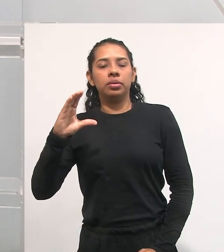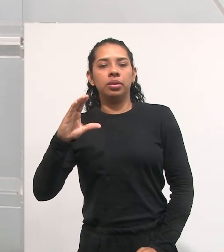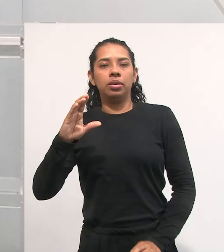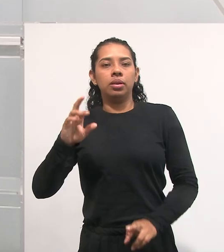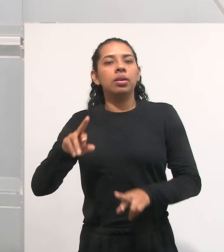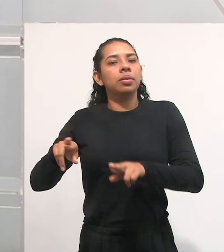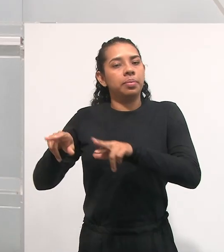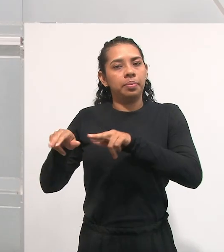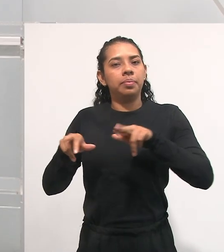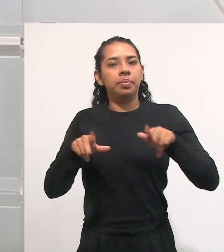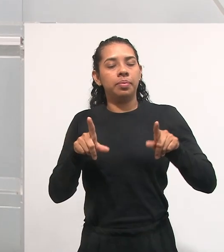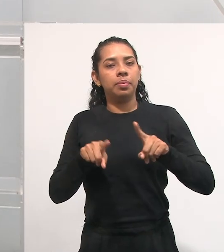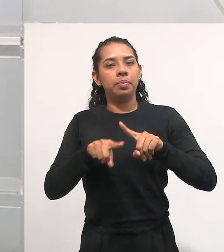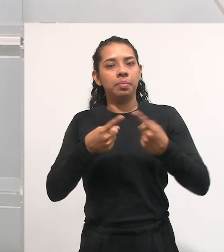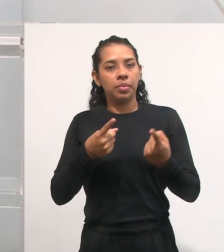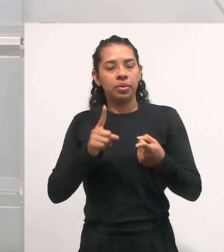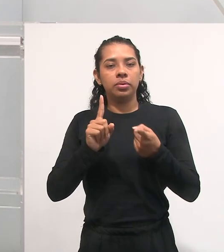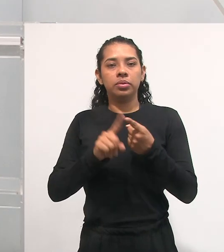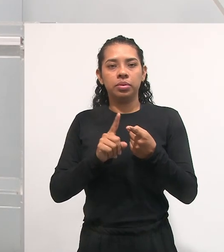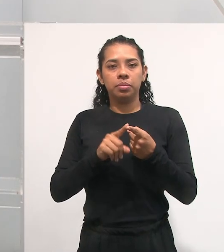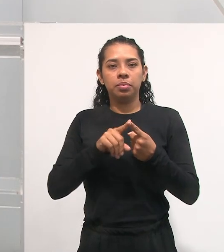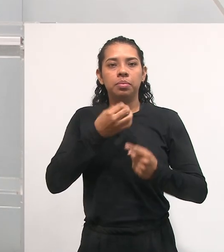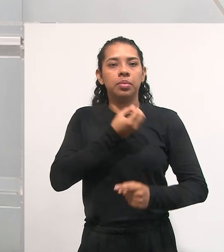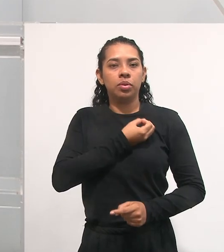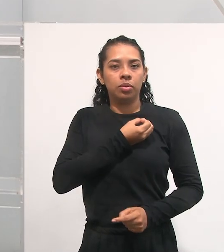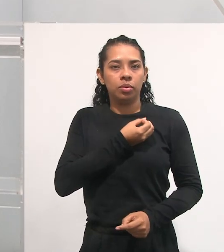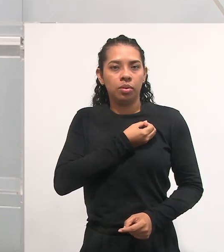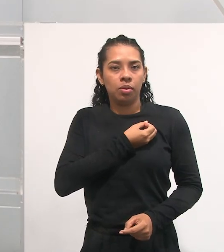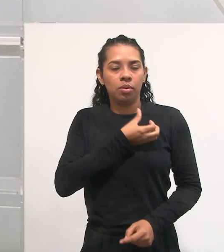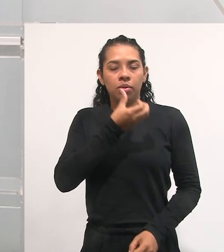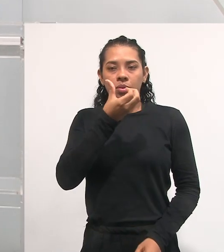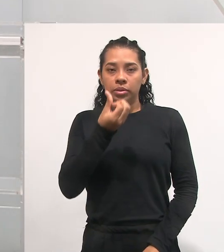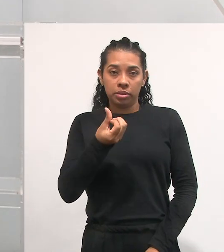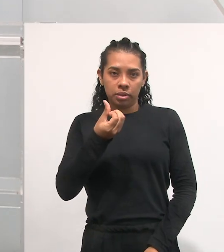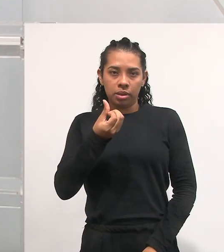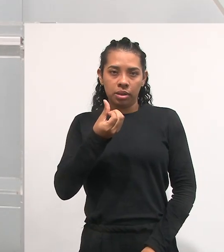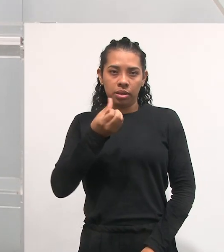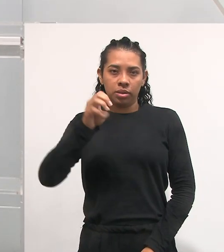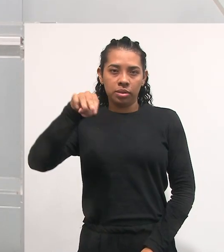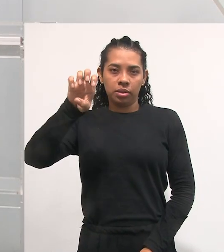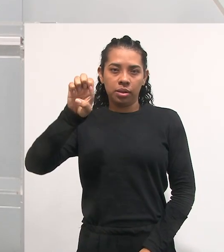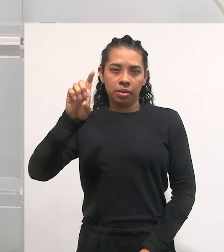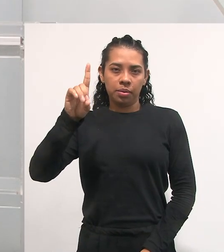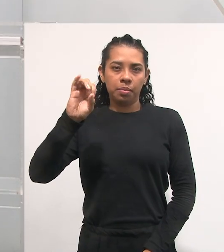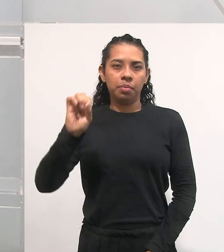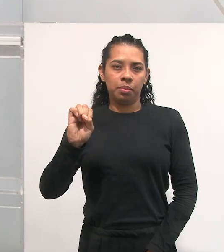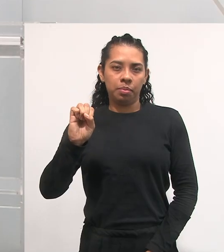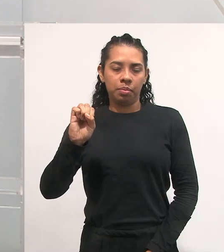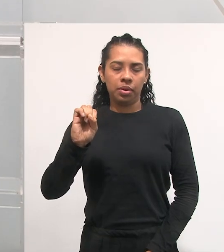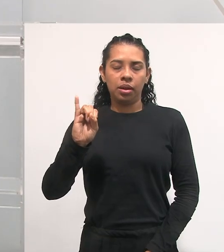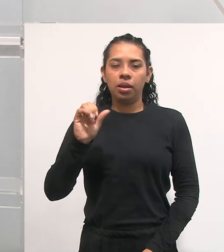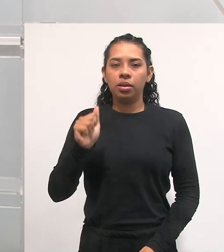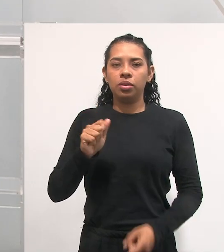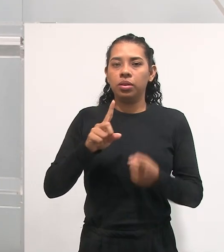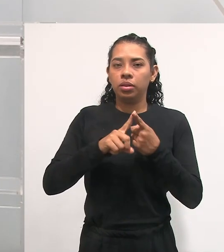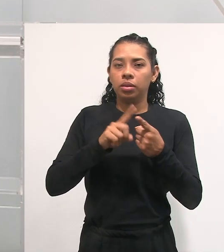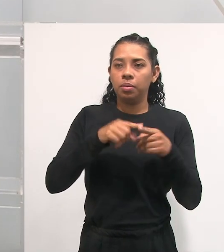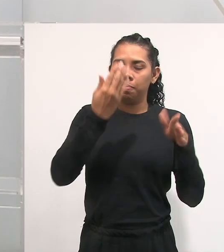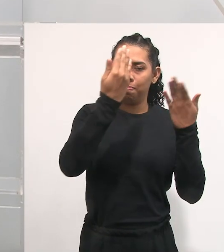altera um pouco essa concepção, mas a nota mesmo, média 6, nota de 0 a 10 ou de 0 a 100,